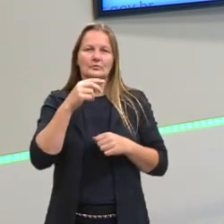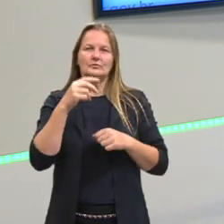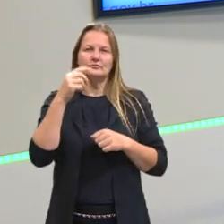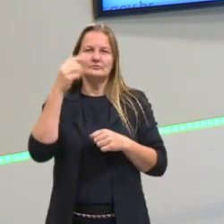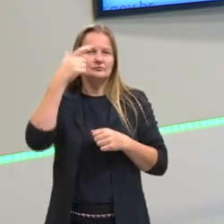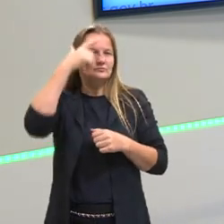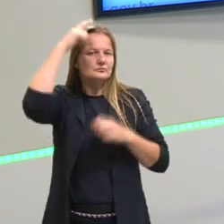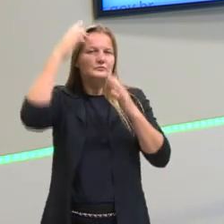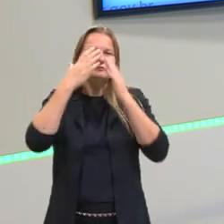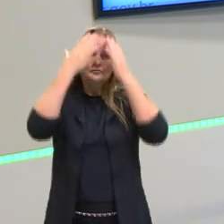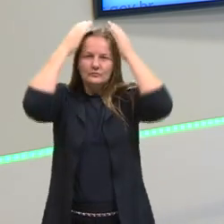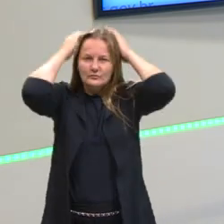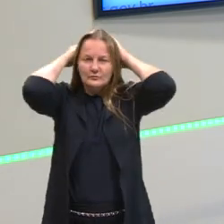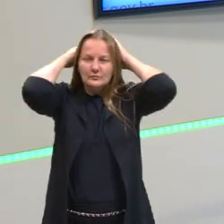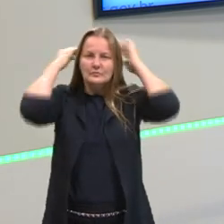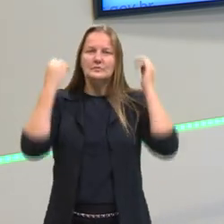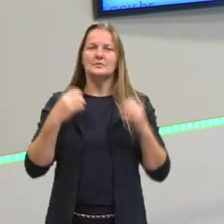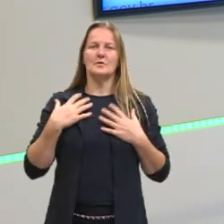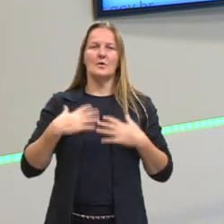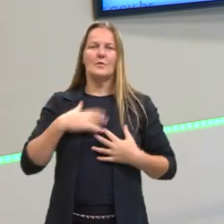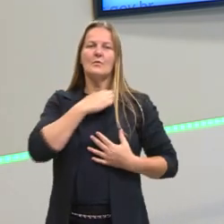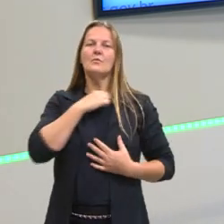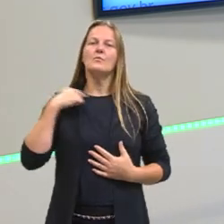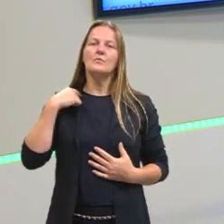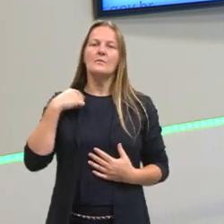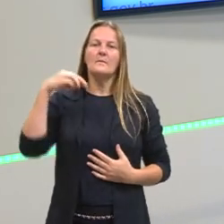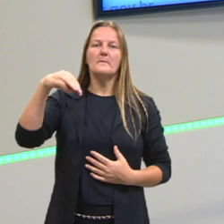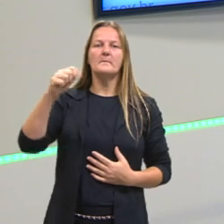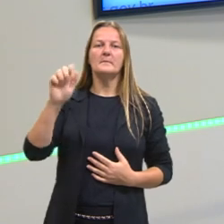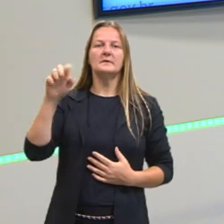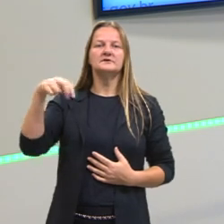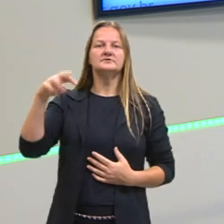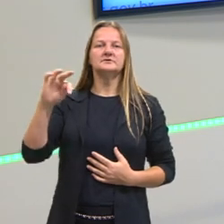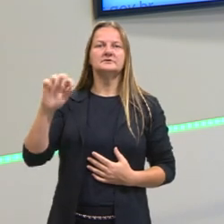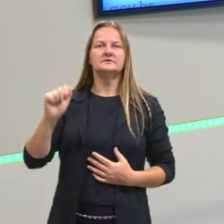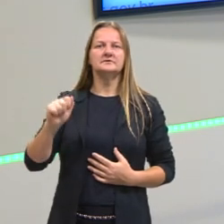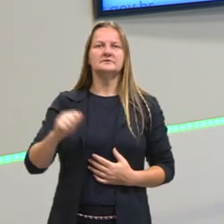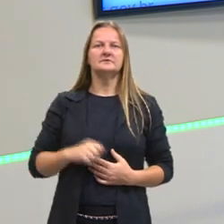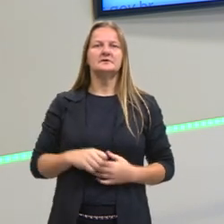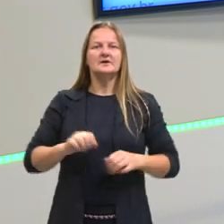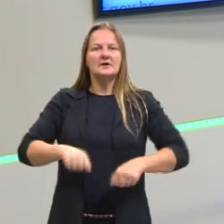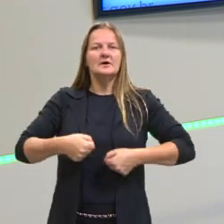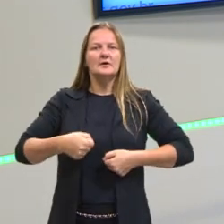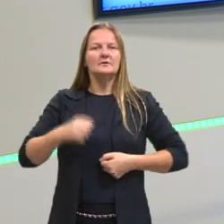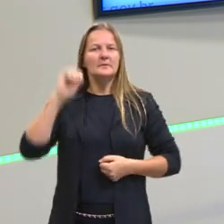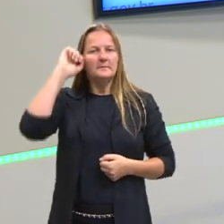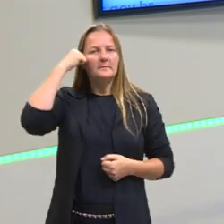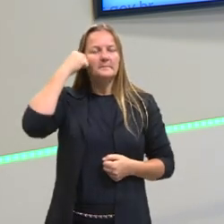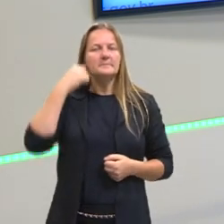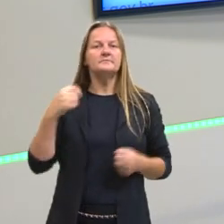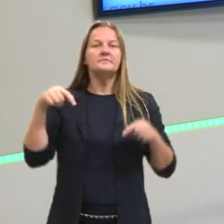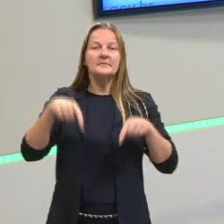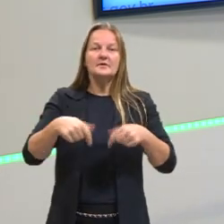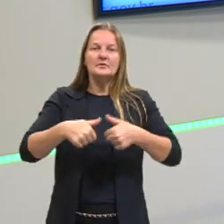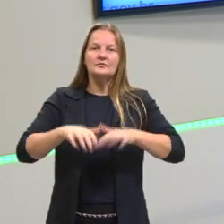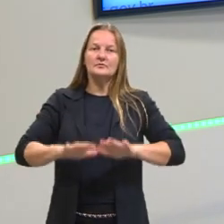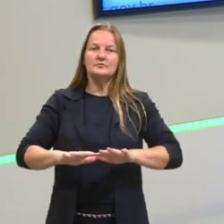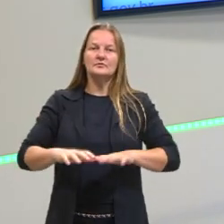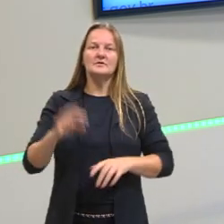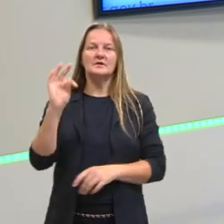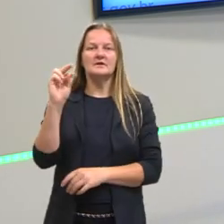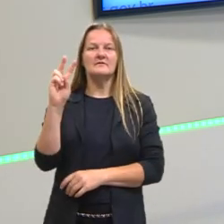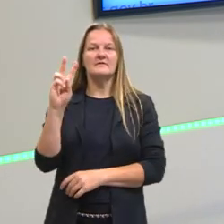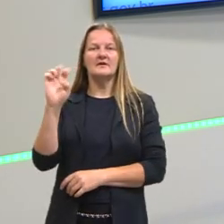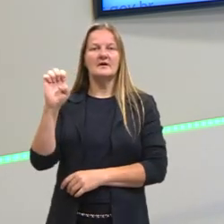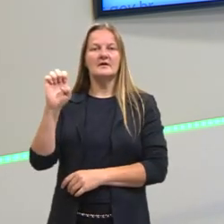amarrado, visto uma camiseta magenta, uma calça preta, estou aqui no estúdio da TVE, atrás de